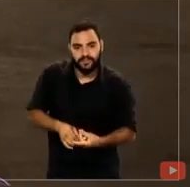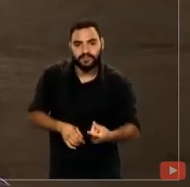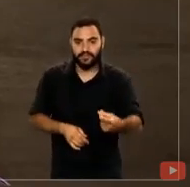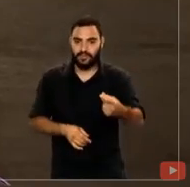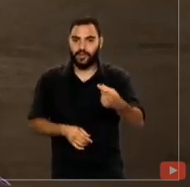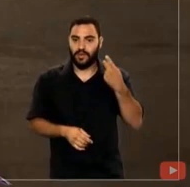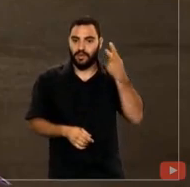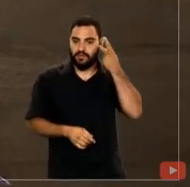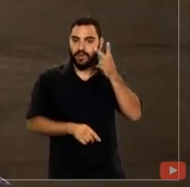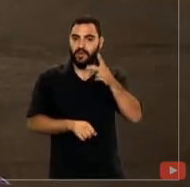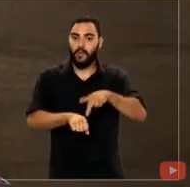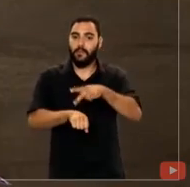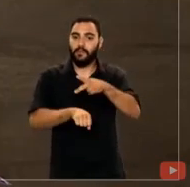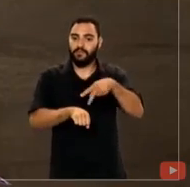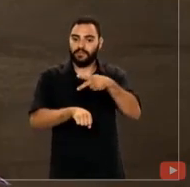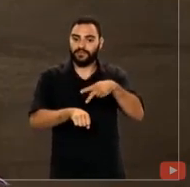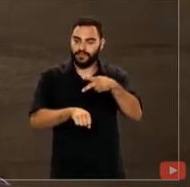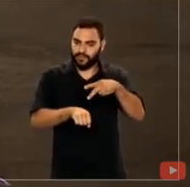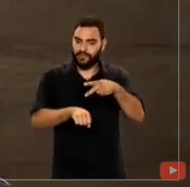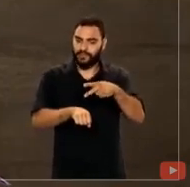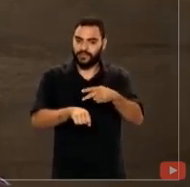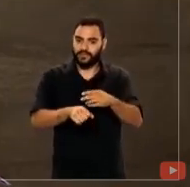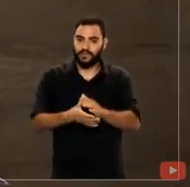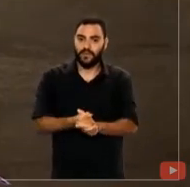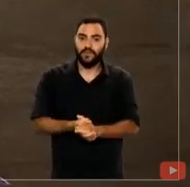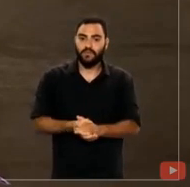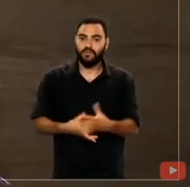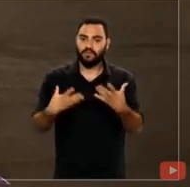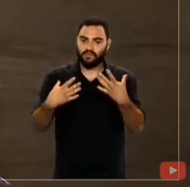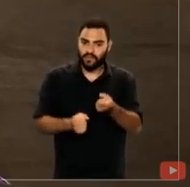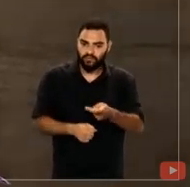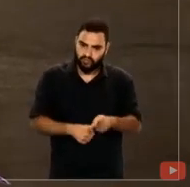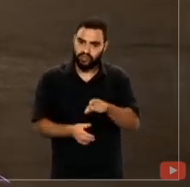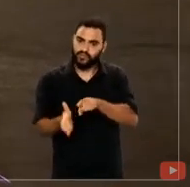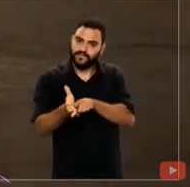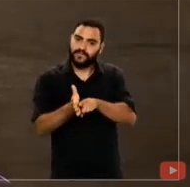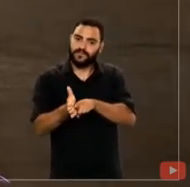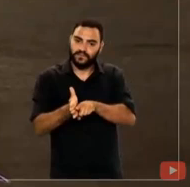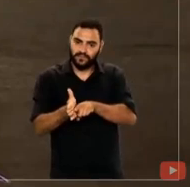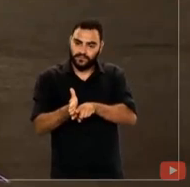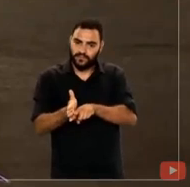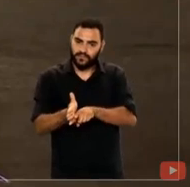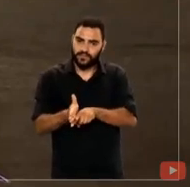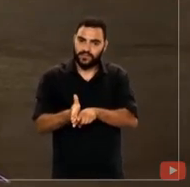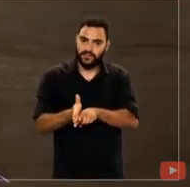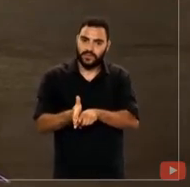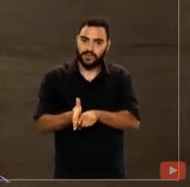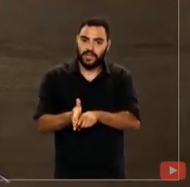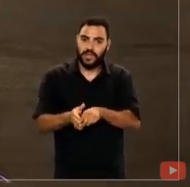prosseguiremos em nossa atuação fiscalizadora com desassombro e sem